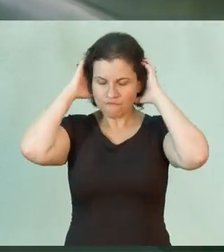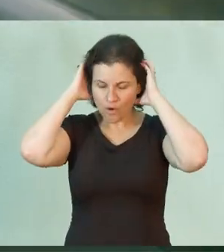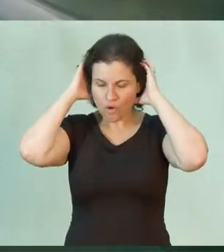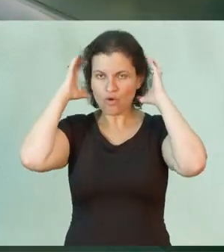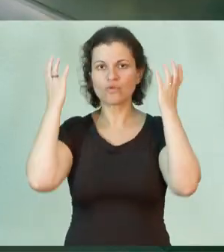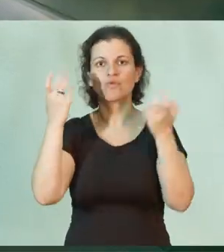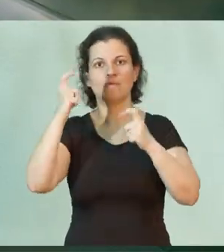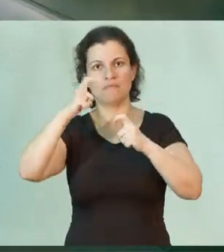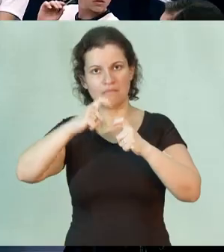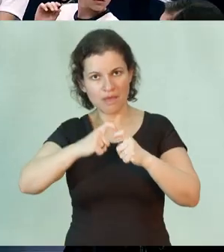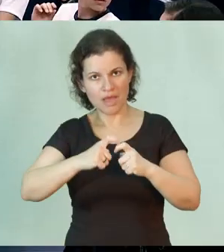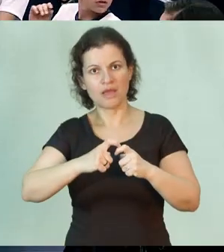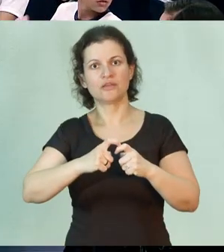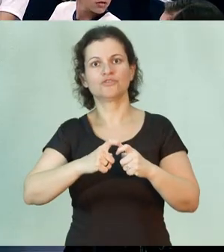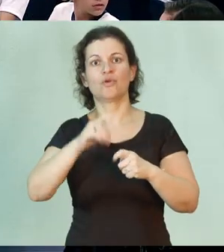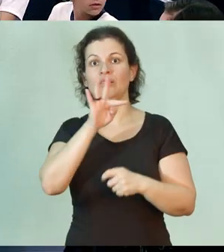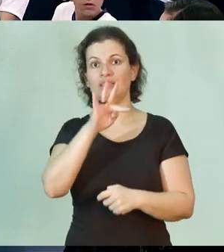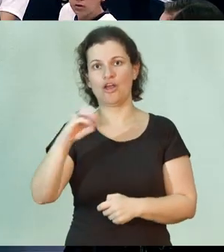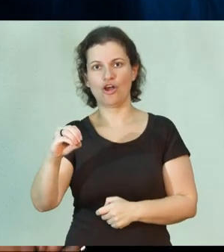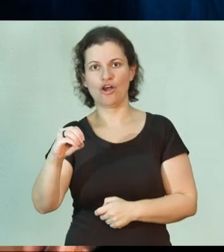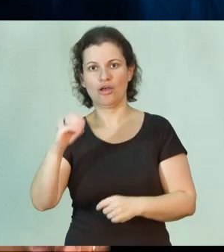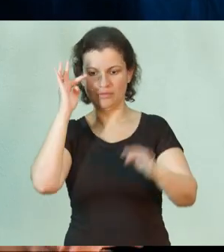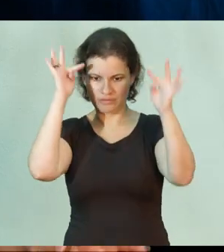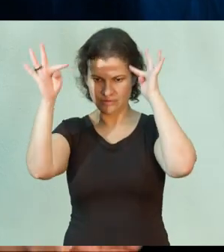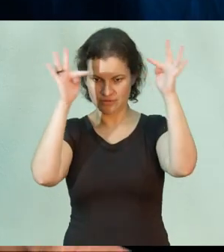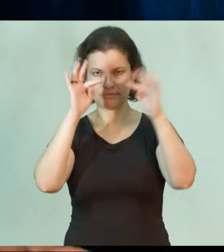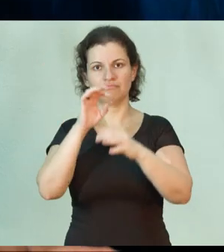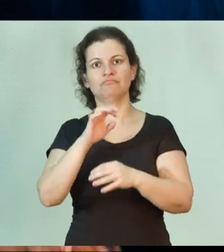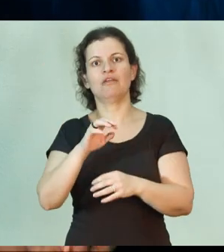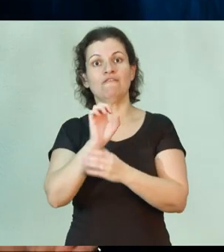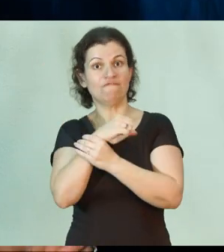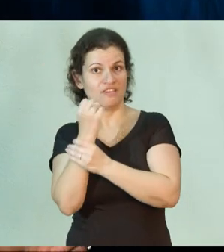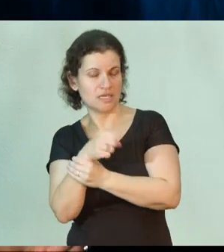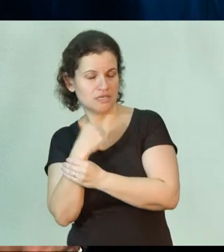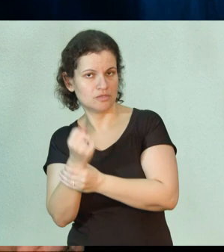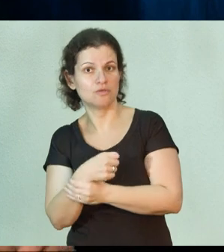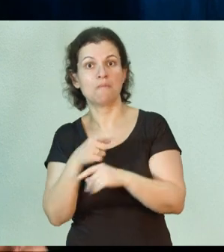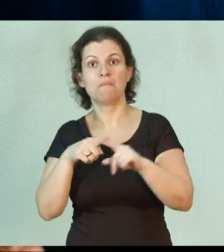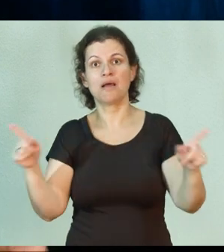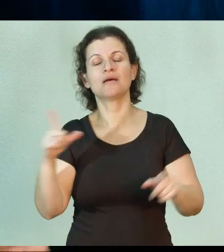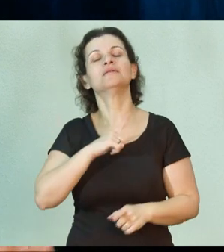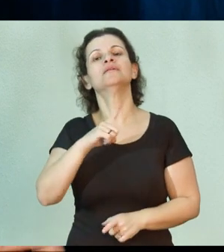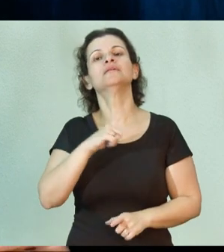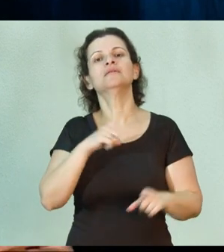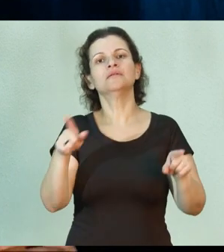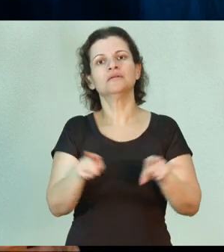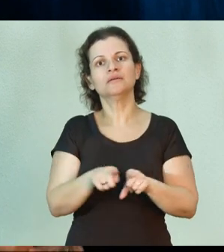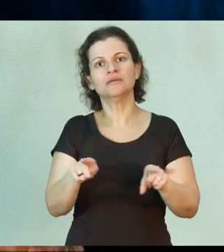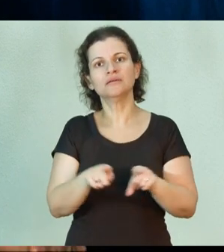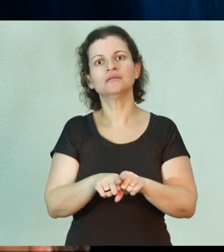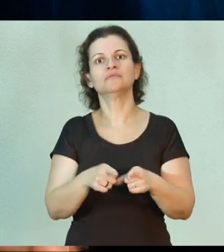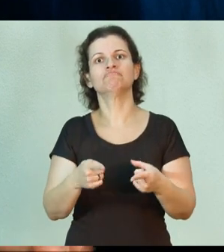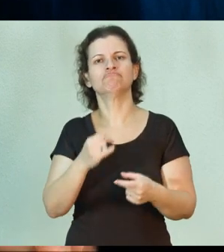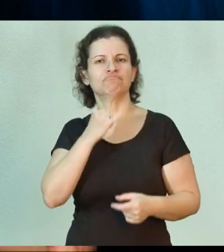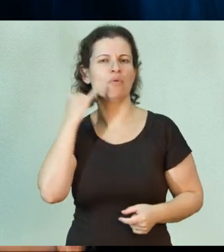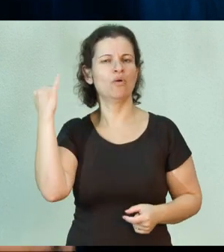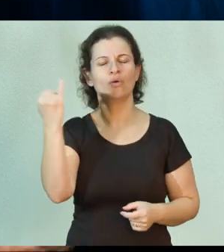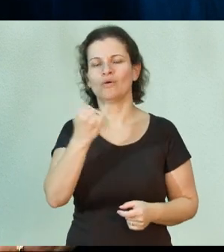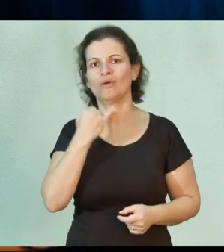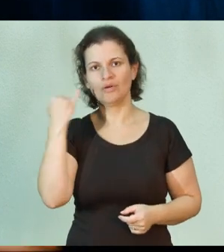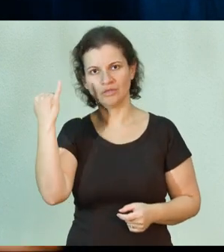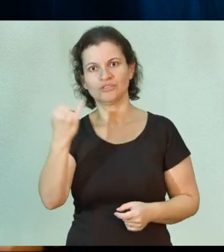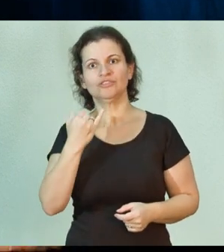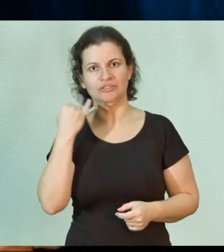fonodiólogos, médicos, terapeutas ocupacionais, fisioterapias, mas nós temos também uma importante